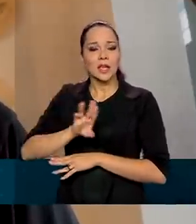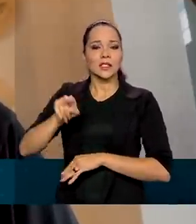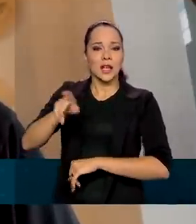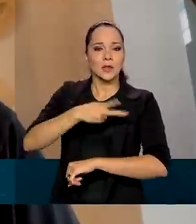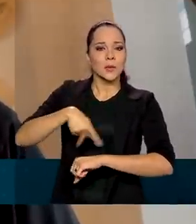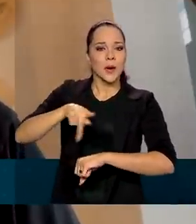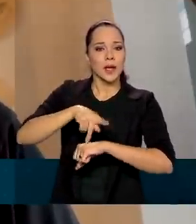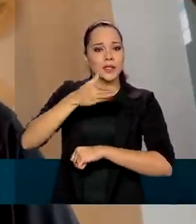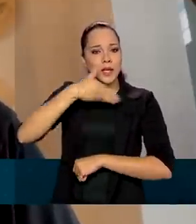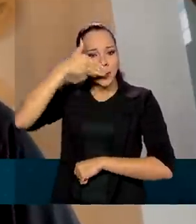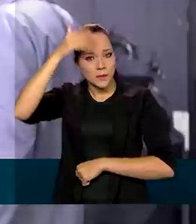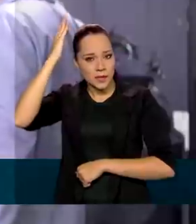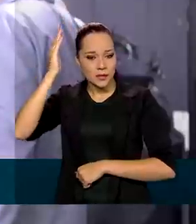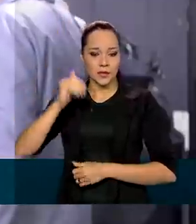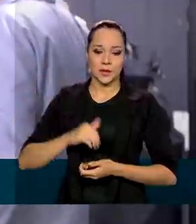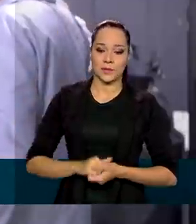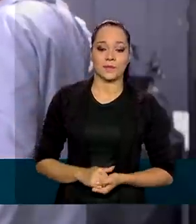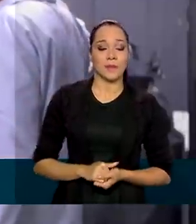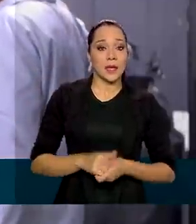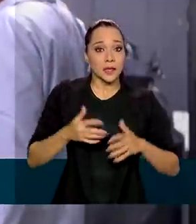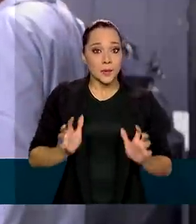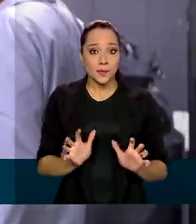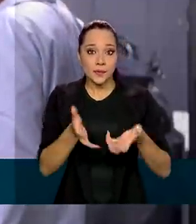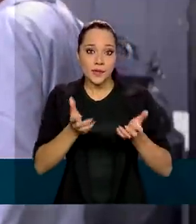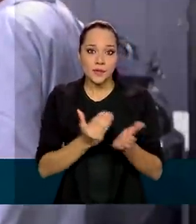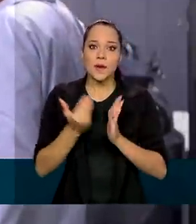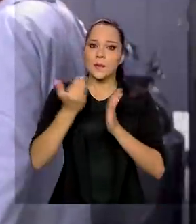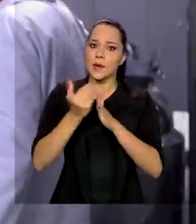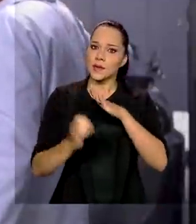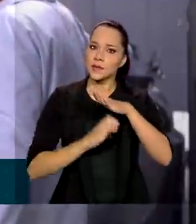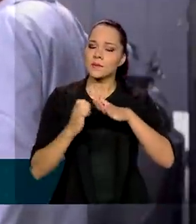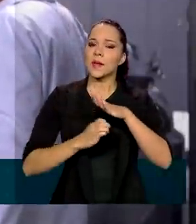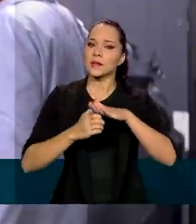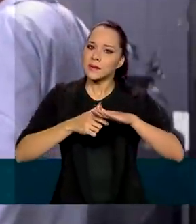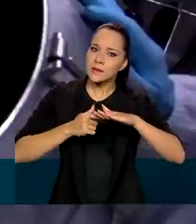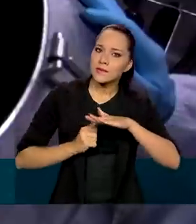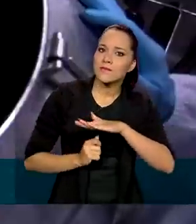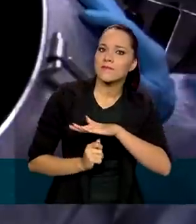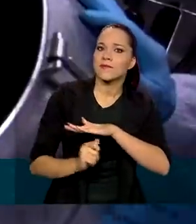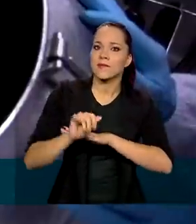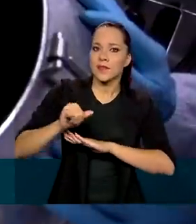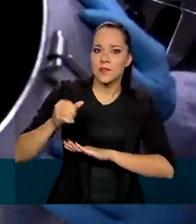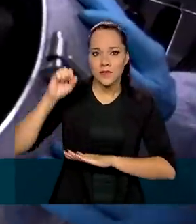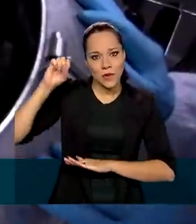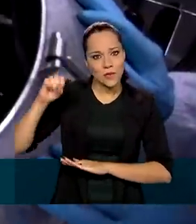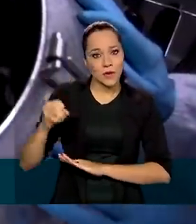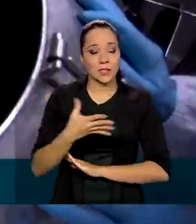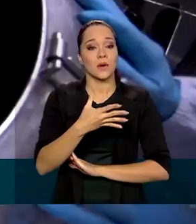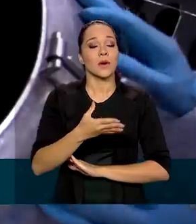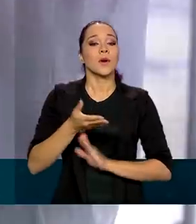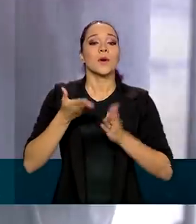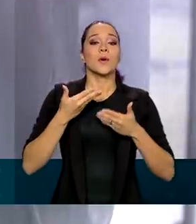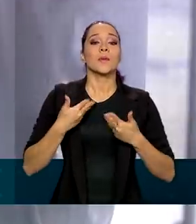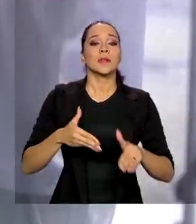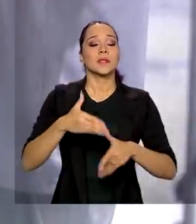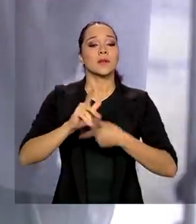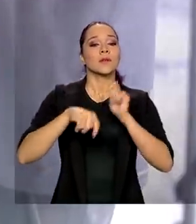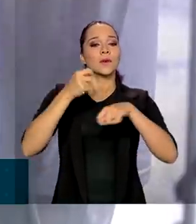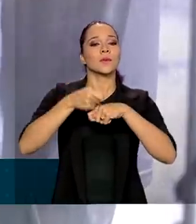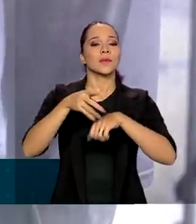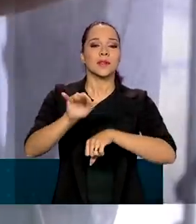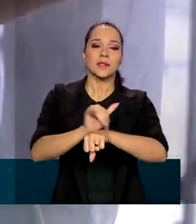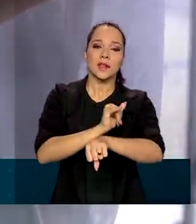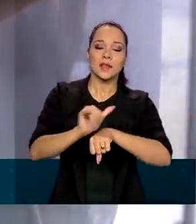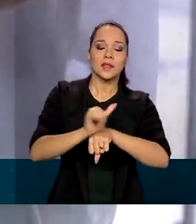Saudita, a Caustia. Para incentivar mais empresas a investir em inovação, o Ministério da Economia lançou a Estratégia